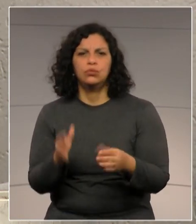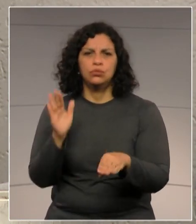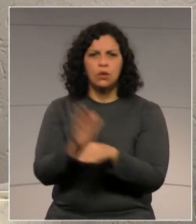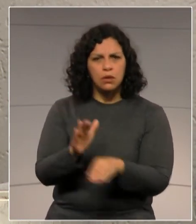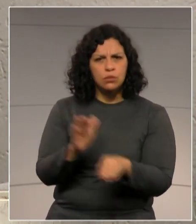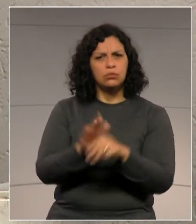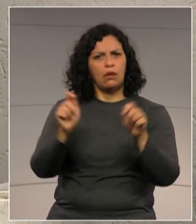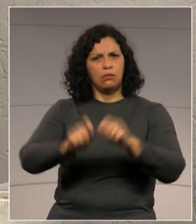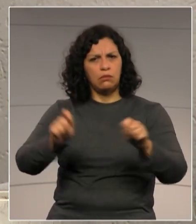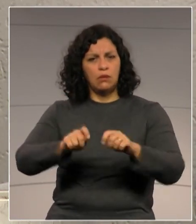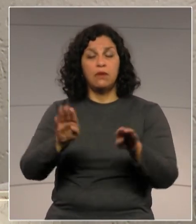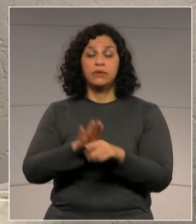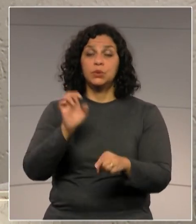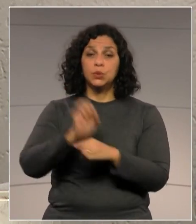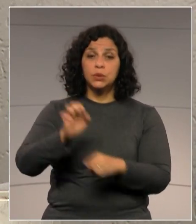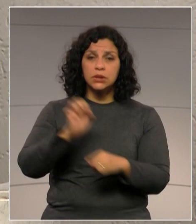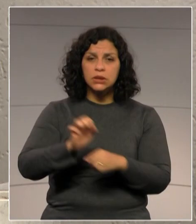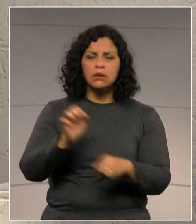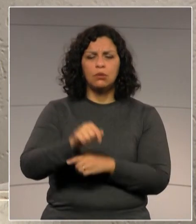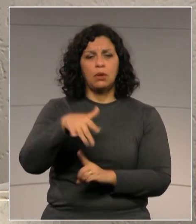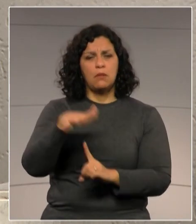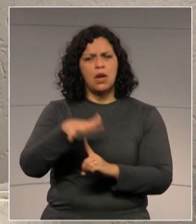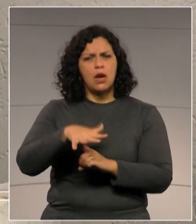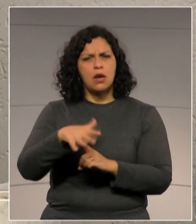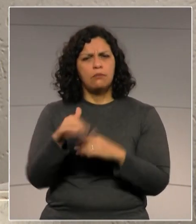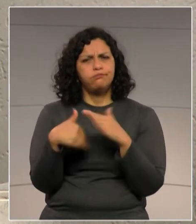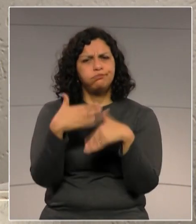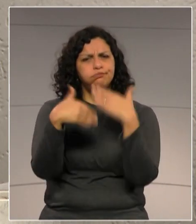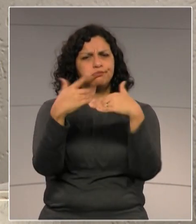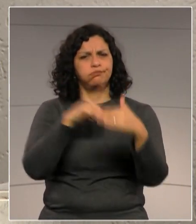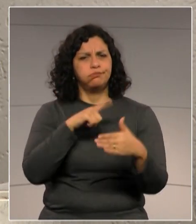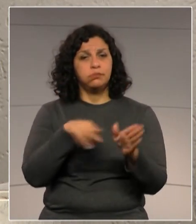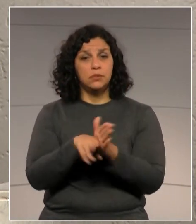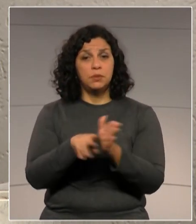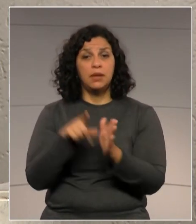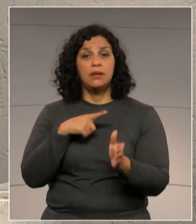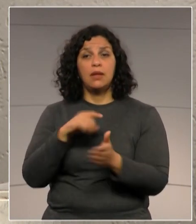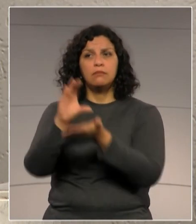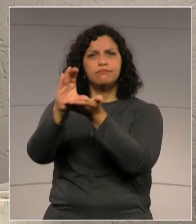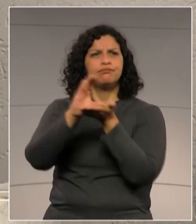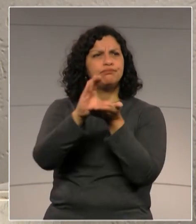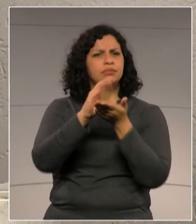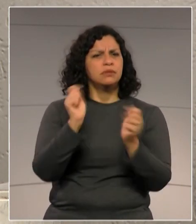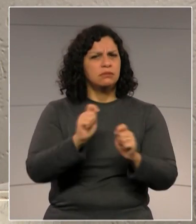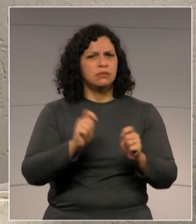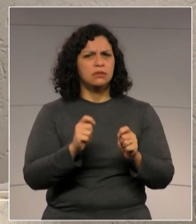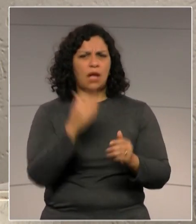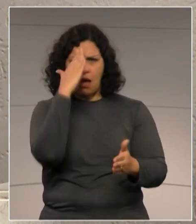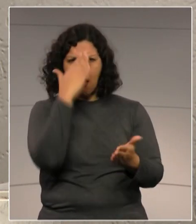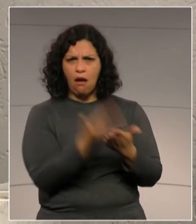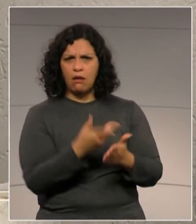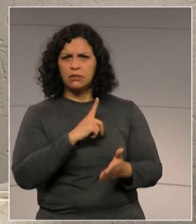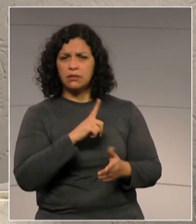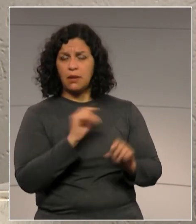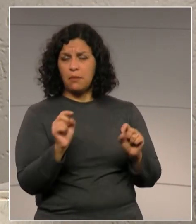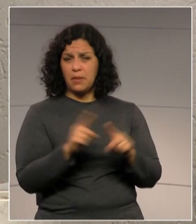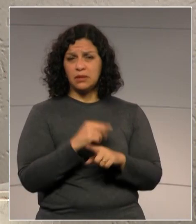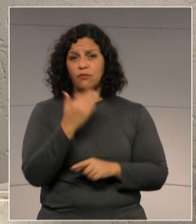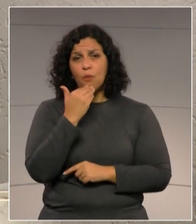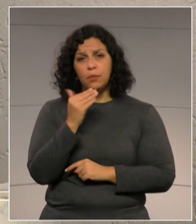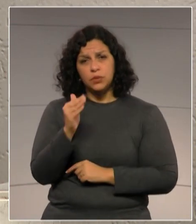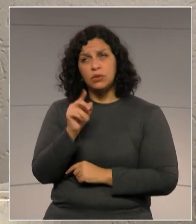é? Fazendo com que o Estado seja ágil, fazendo com que o Estado tenha credibilidade. Então, pedi ao